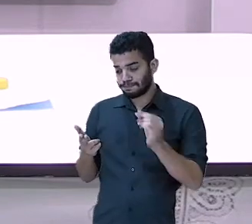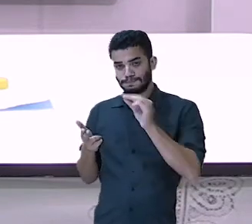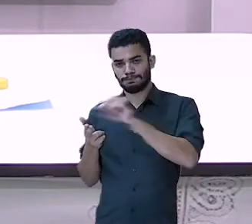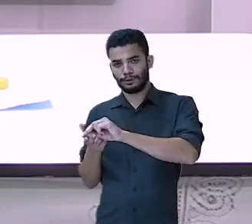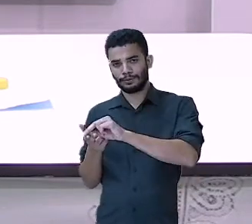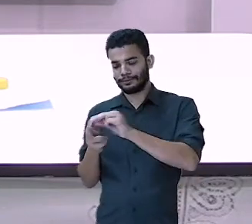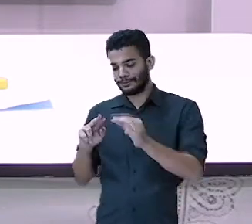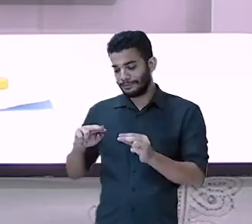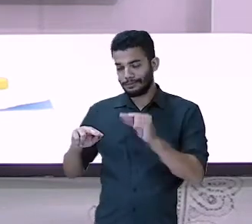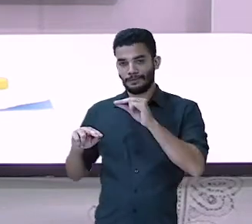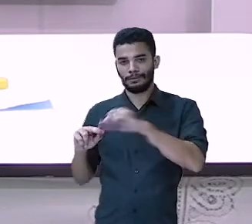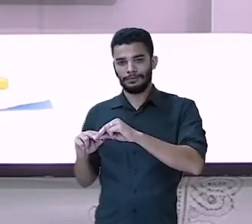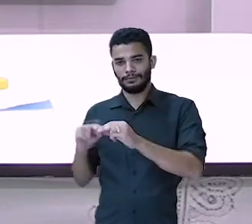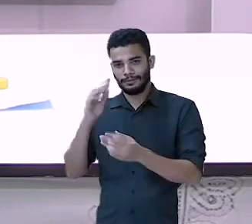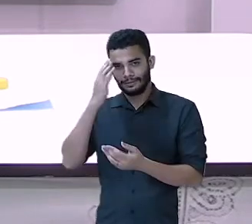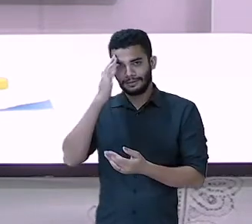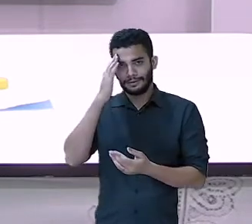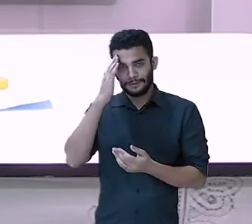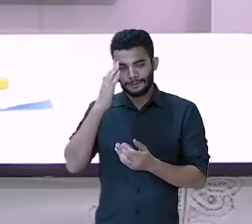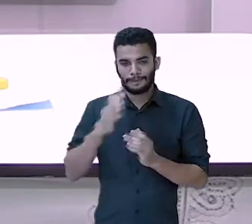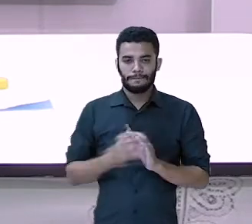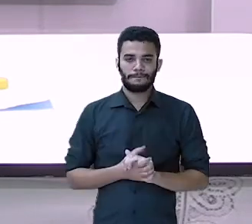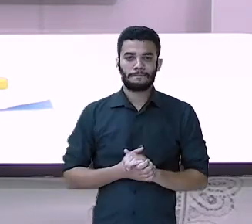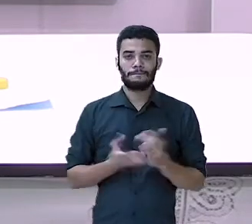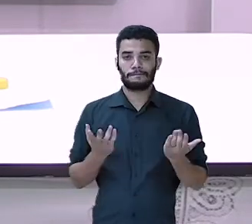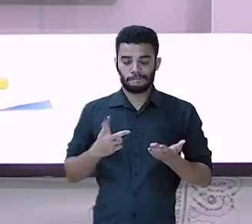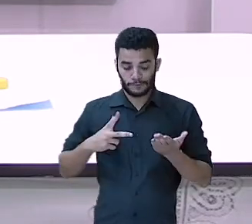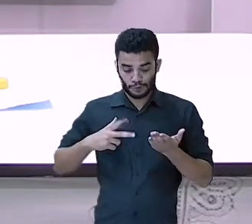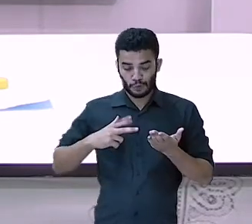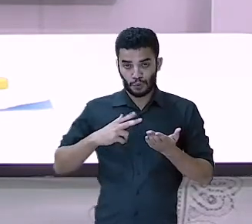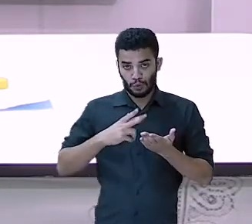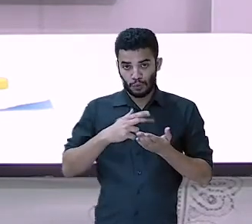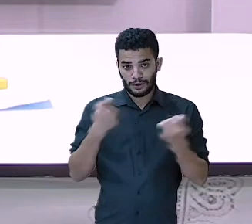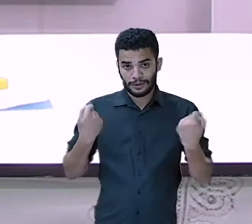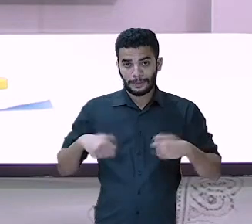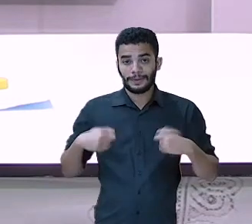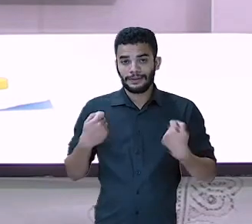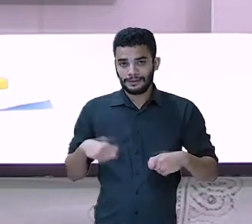Nós vamos recortar e, em seguida,